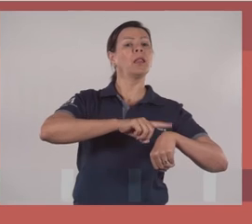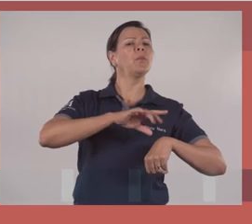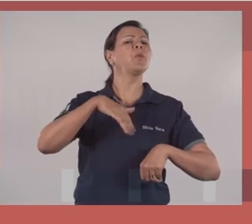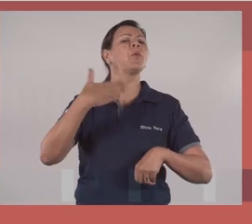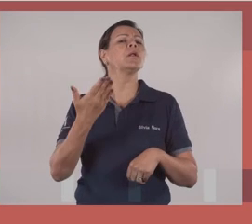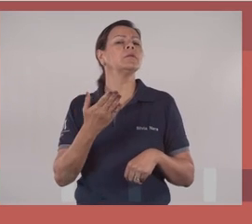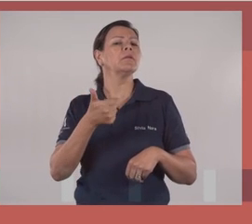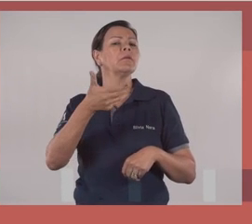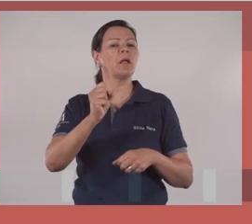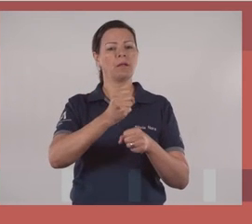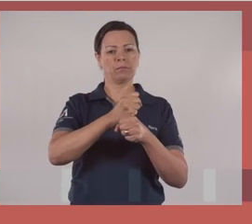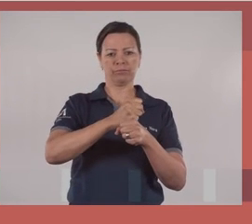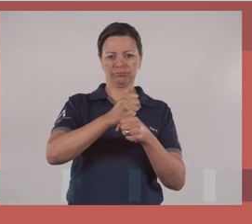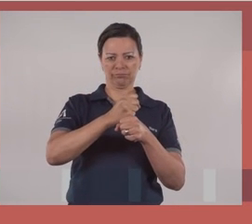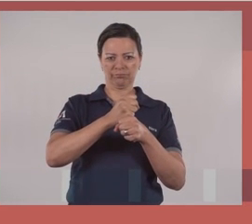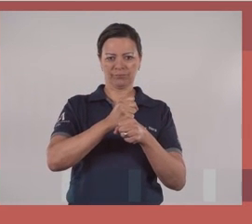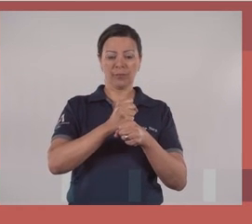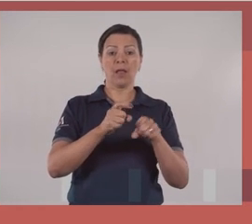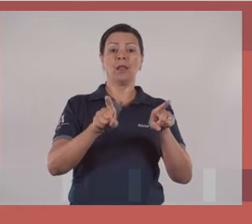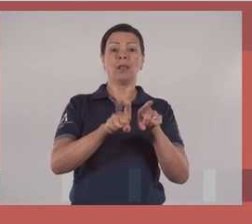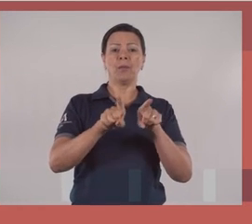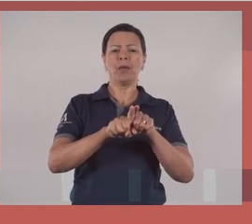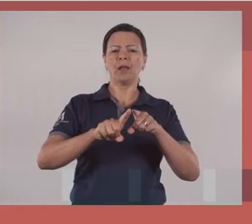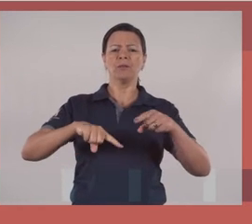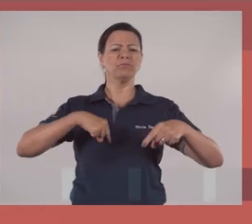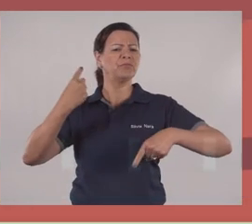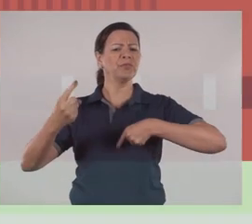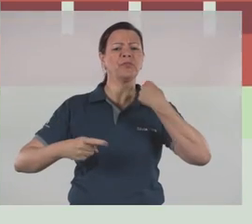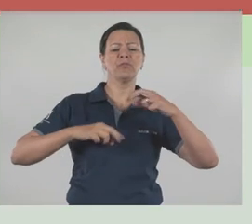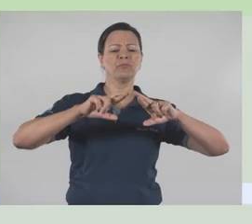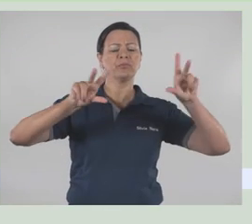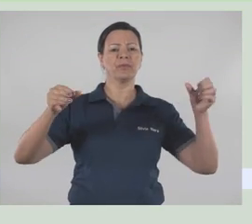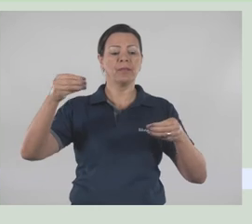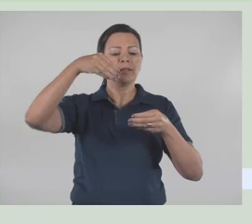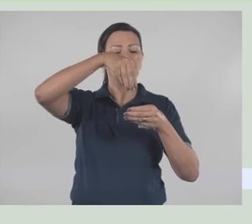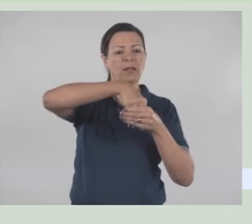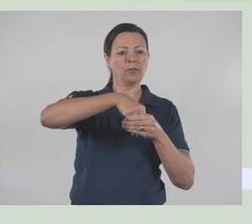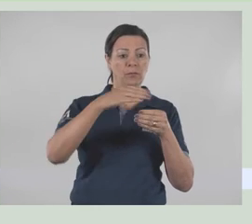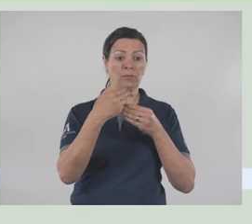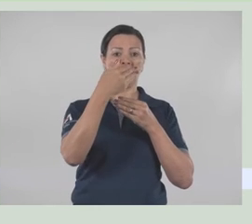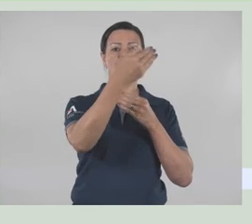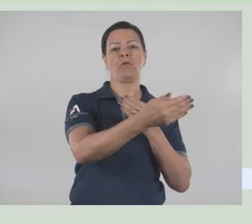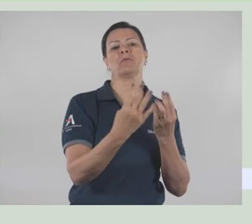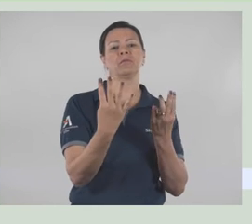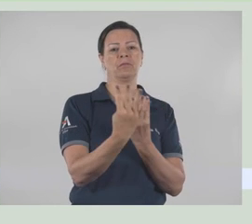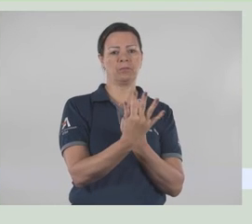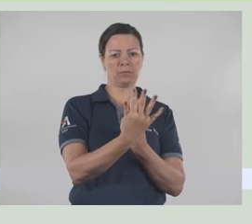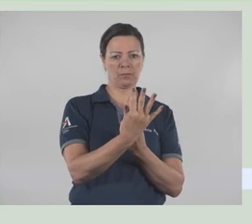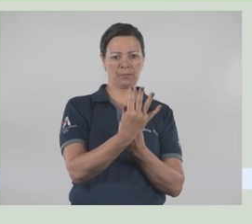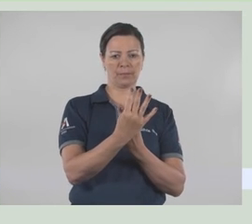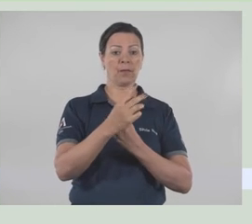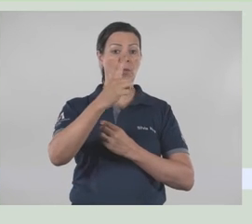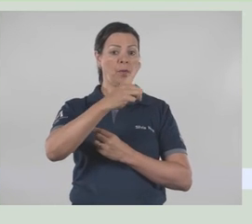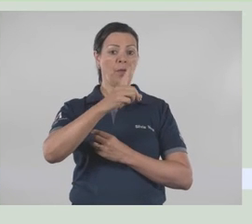apontar estratégias para superar os diferentes desafios internos e externos da universidade, o PDI também facilita medir a